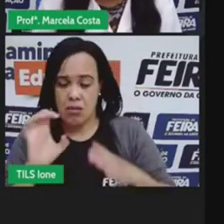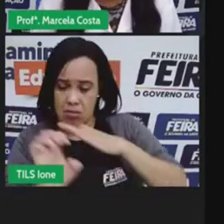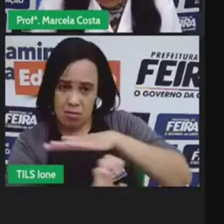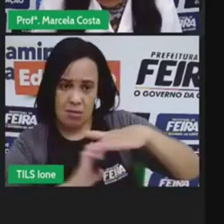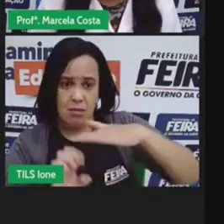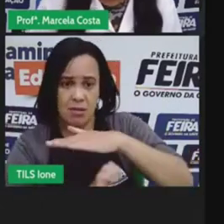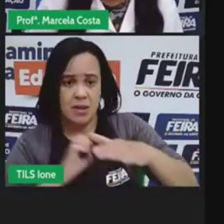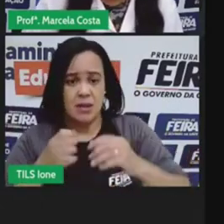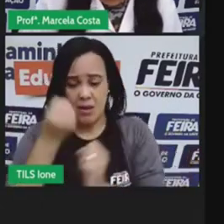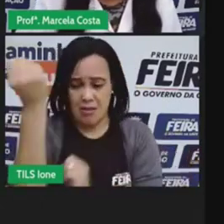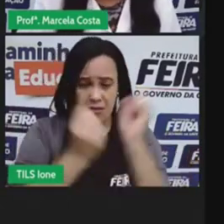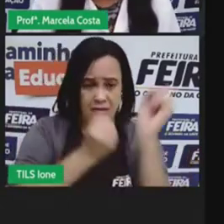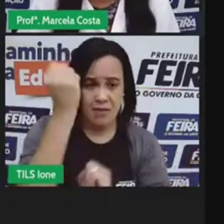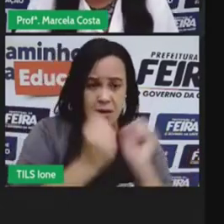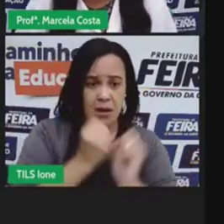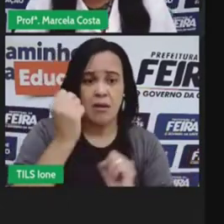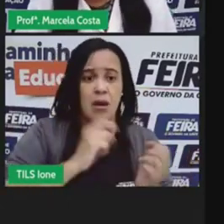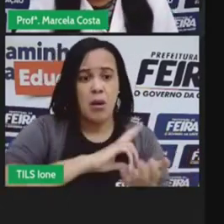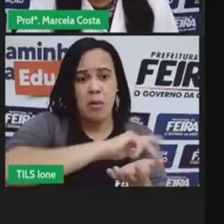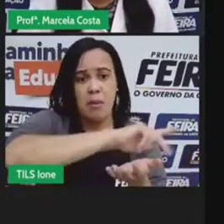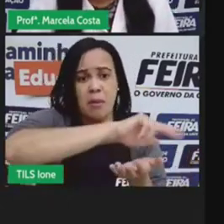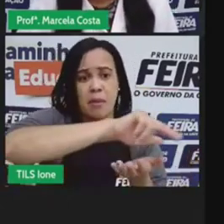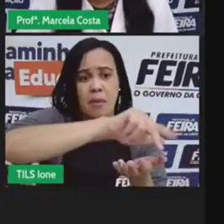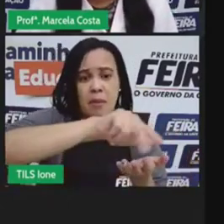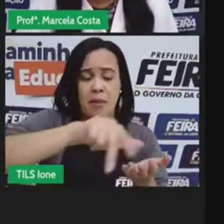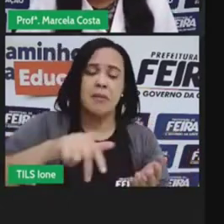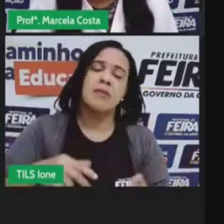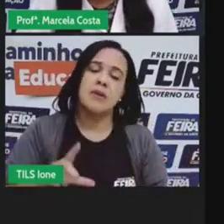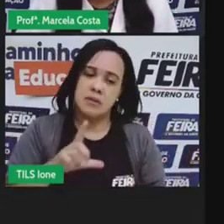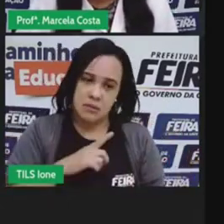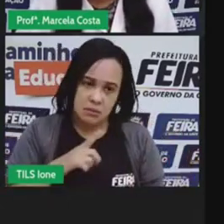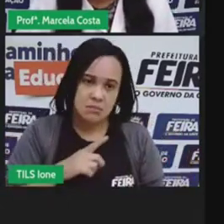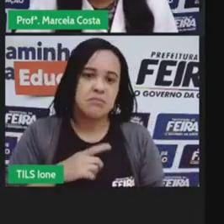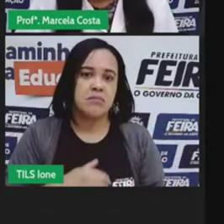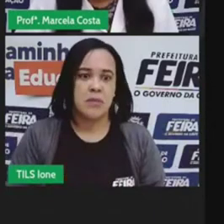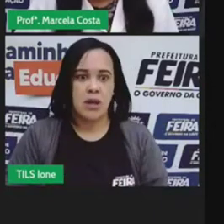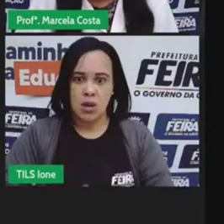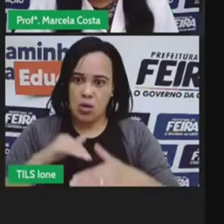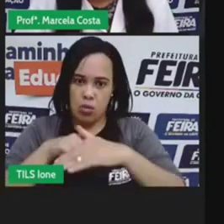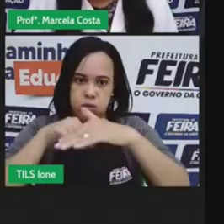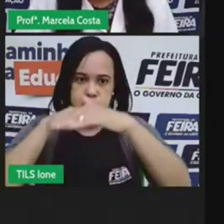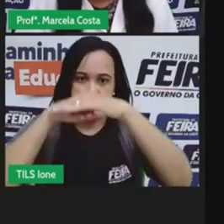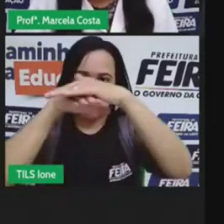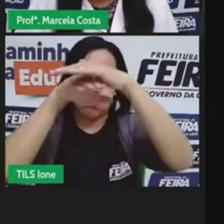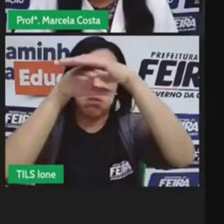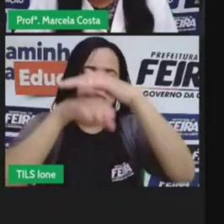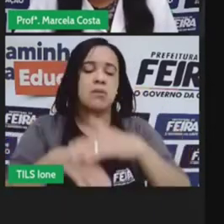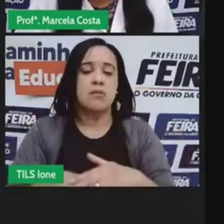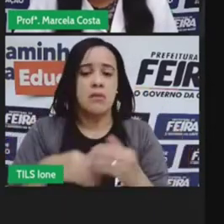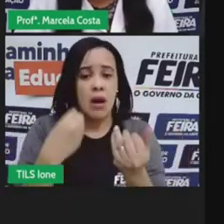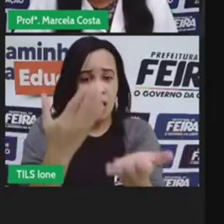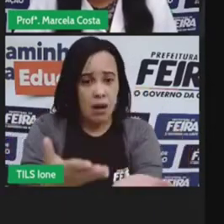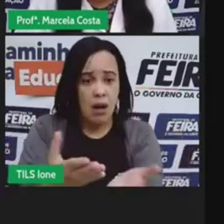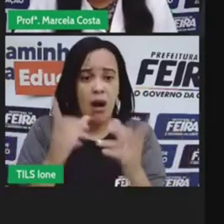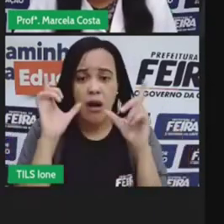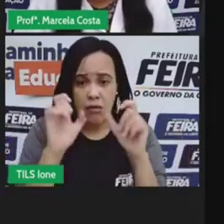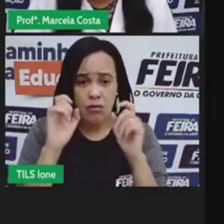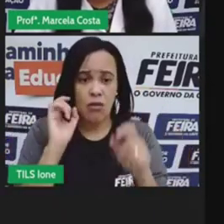explorados gerando aumentando aí a degradação ambiental